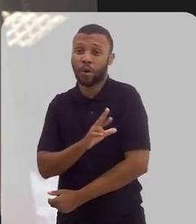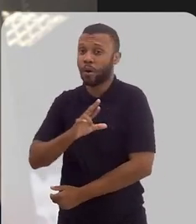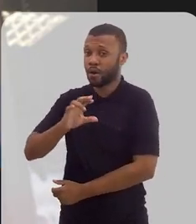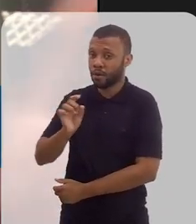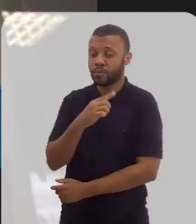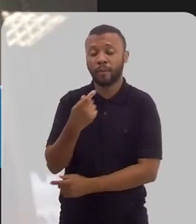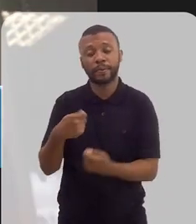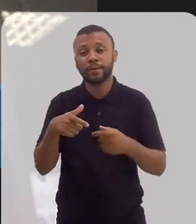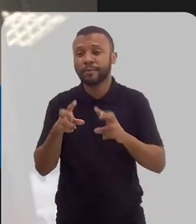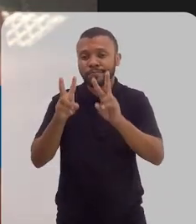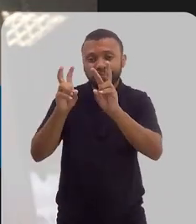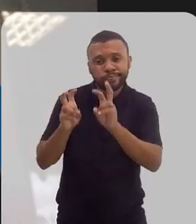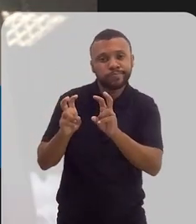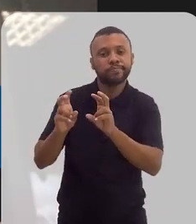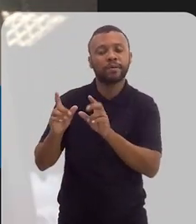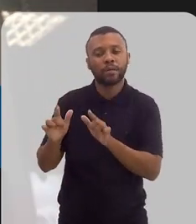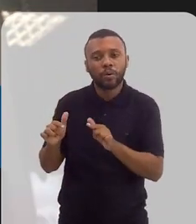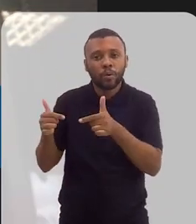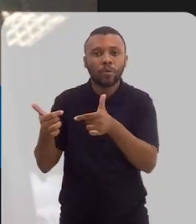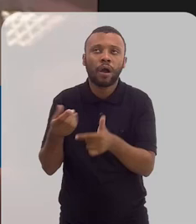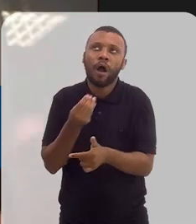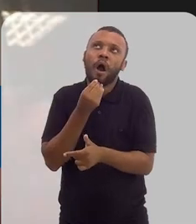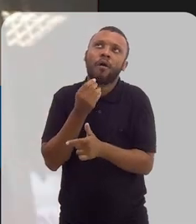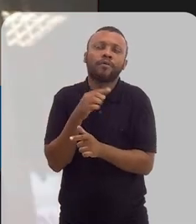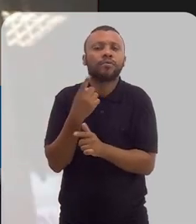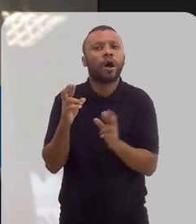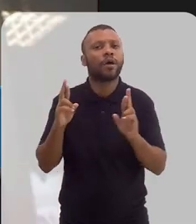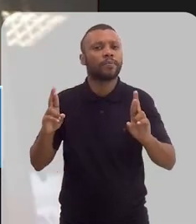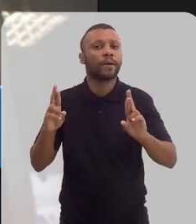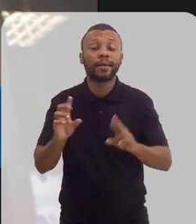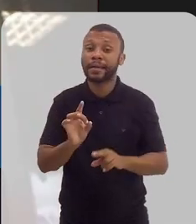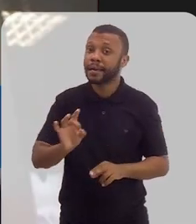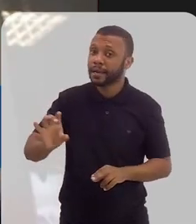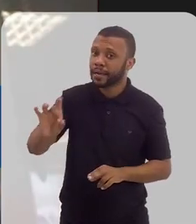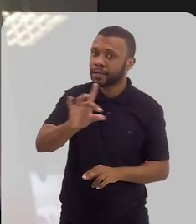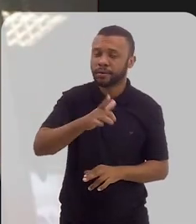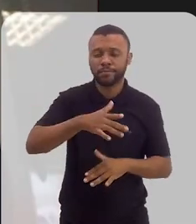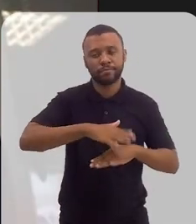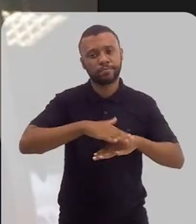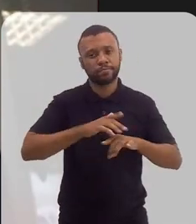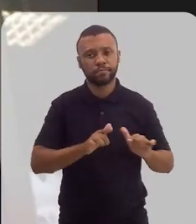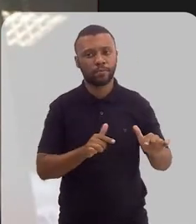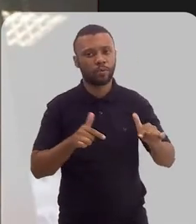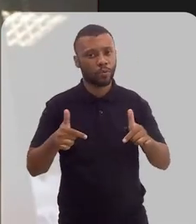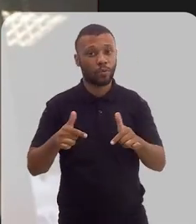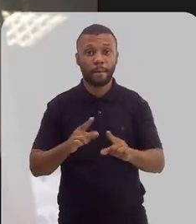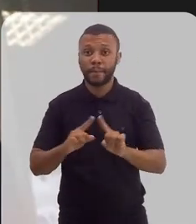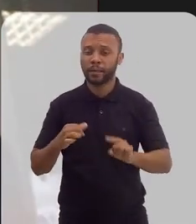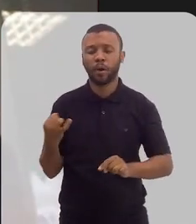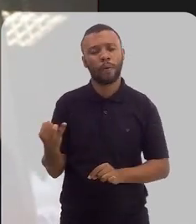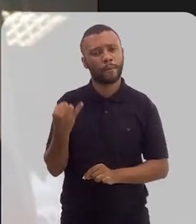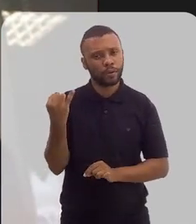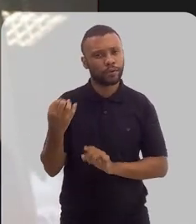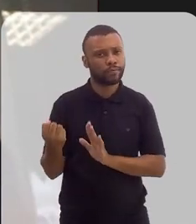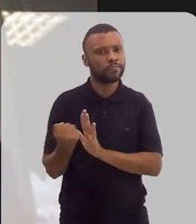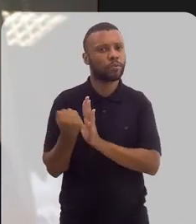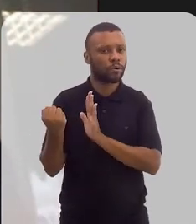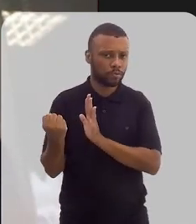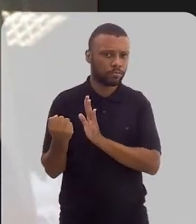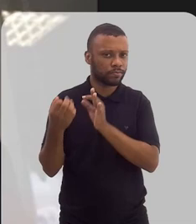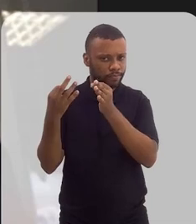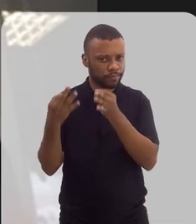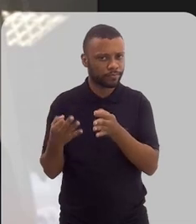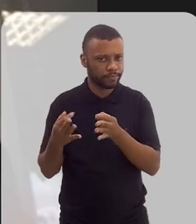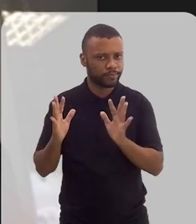tratar também, para ajudar o todo. É claro que a gente espera que os outros também façam, que cada um faça a sua parte. Mas esse é um ponto importante que você toca,